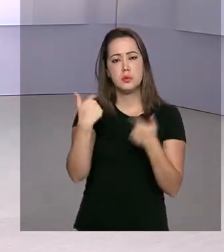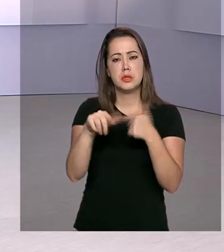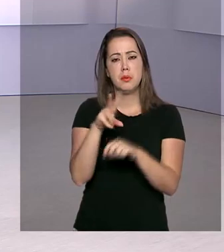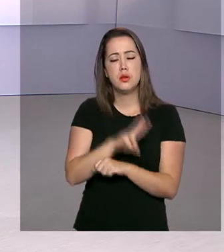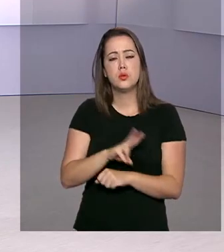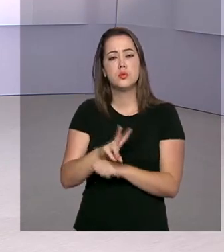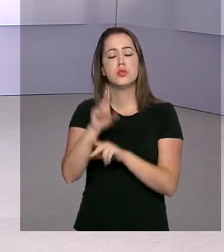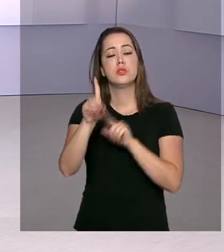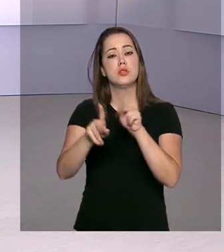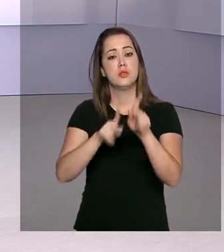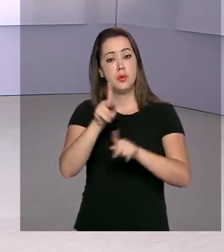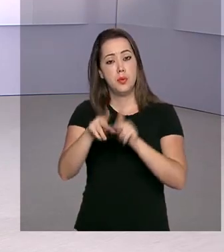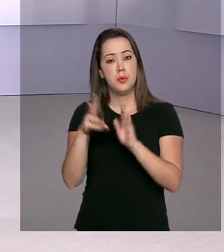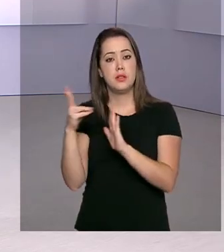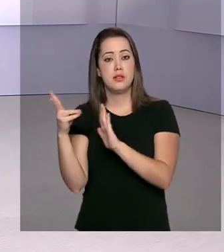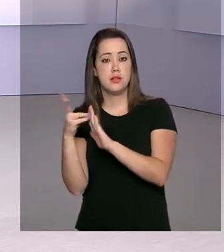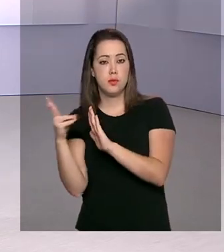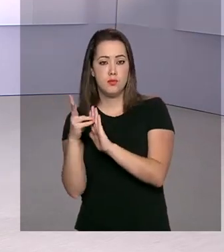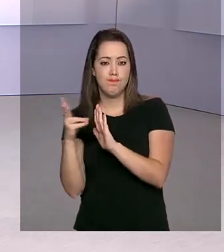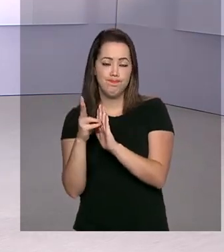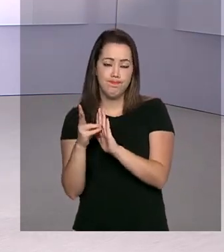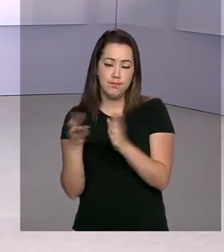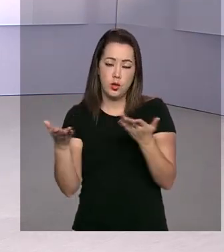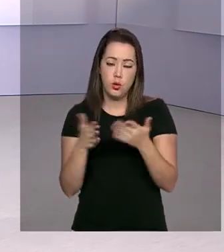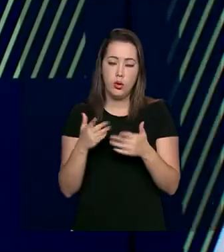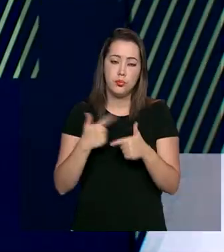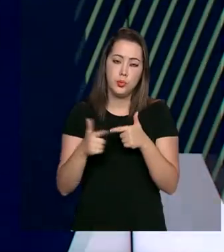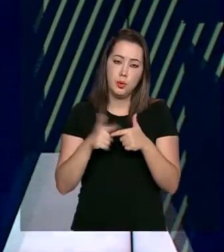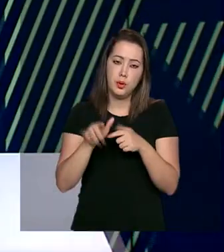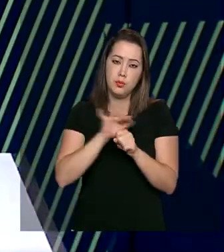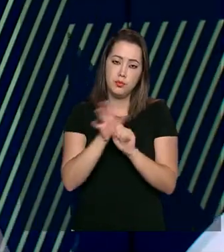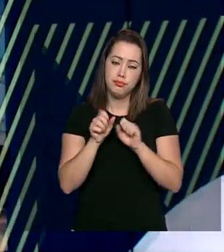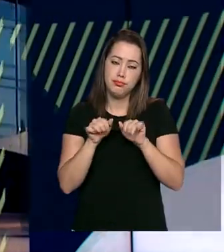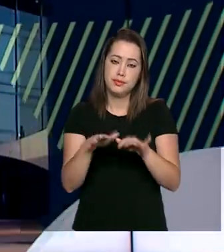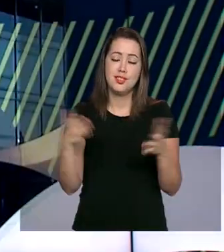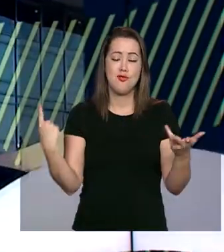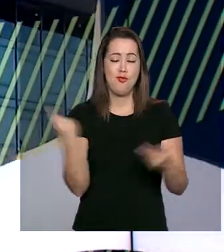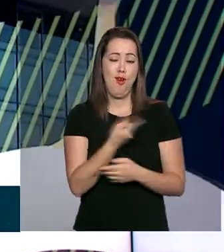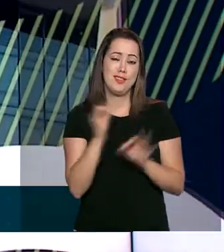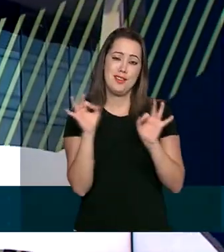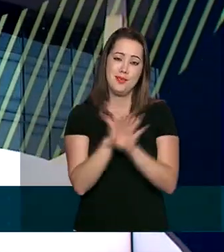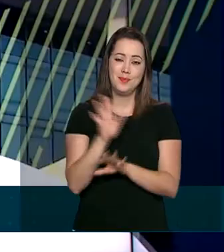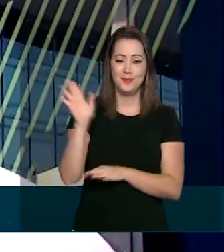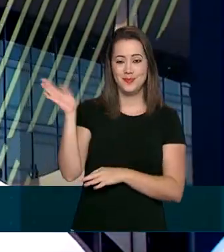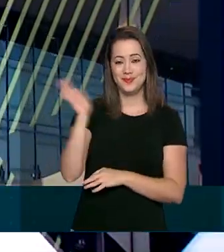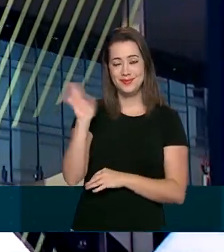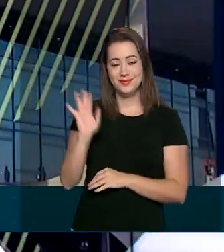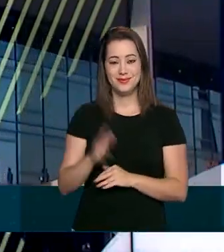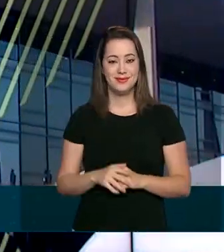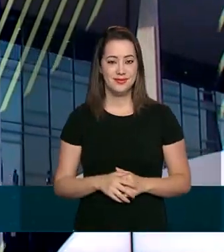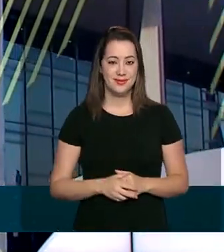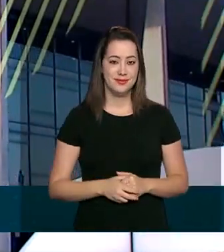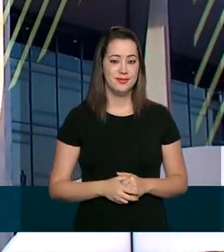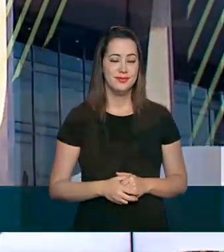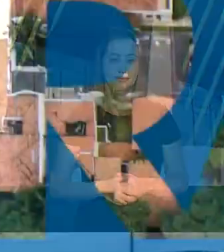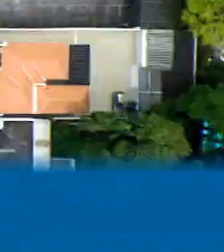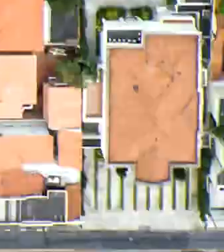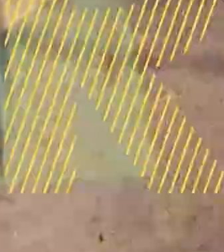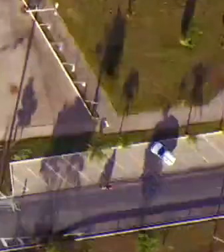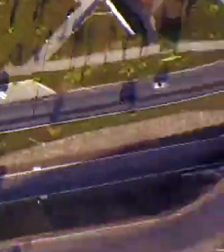proteção aos povos indígenas no enfrentamento ao coronavírus. A gente fica por aqui. Nos vemos aí na próxima edição. Até lá!